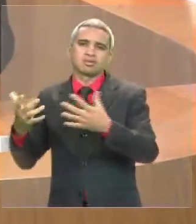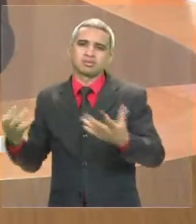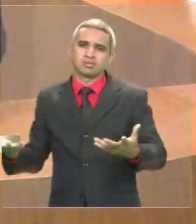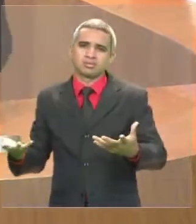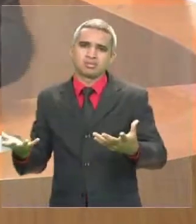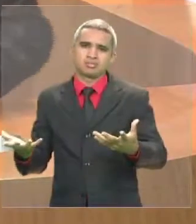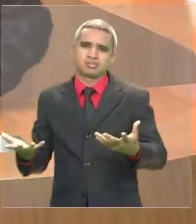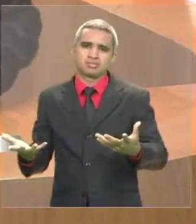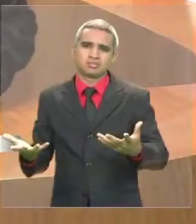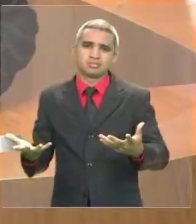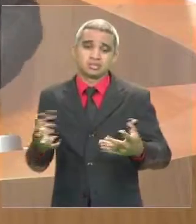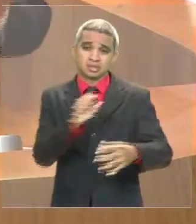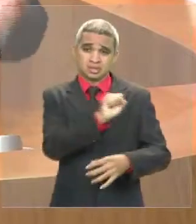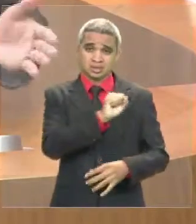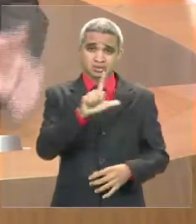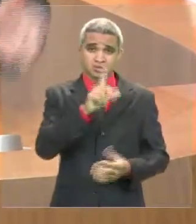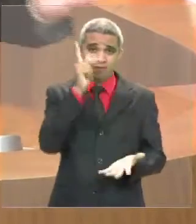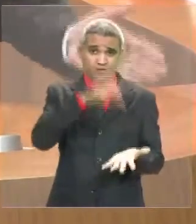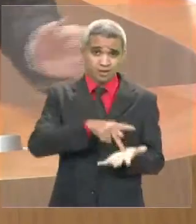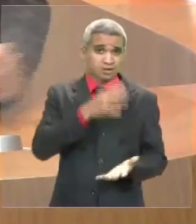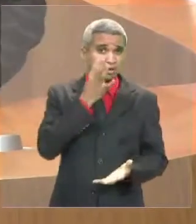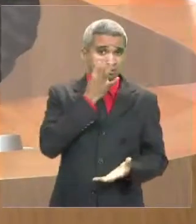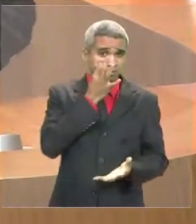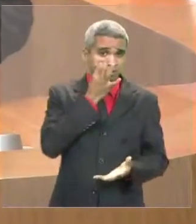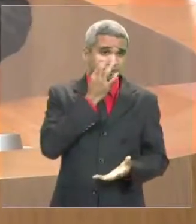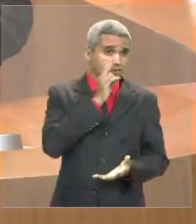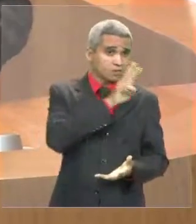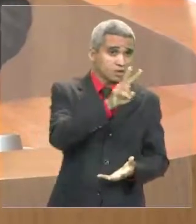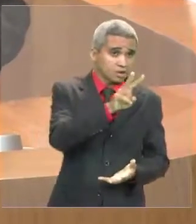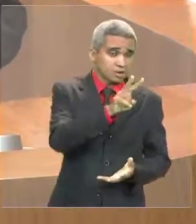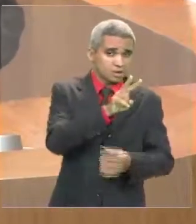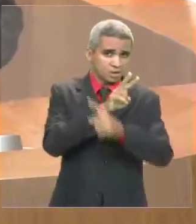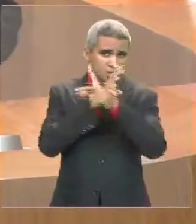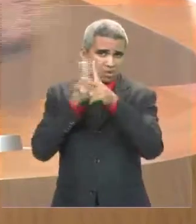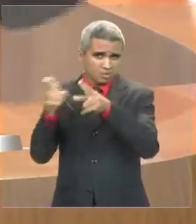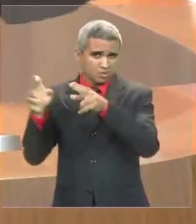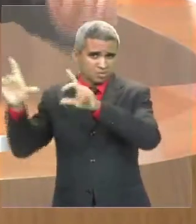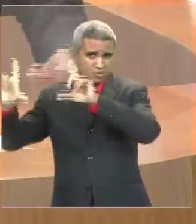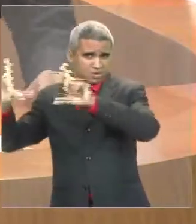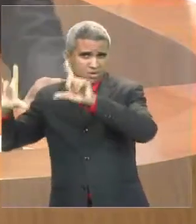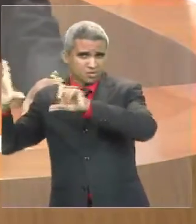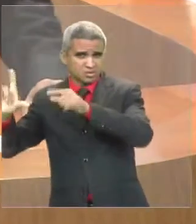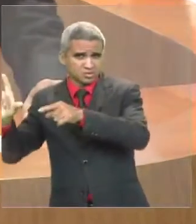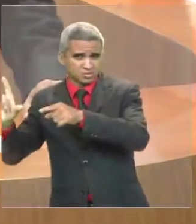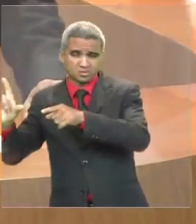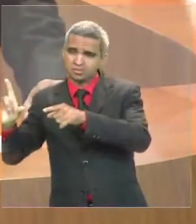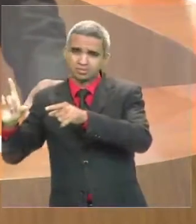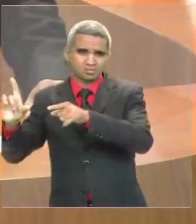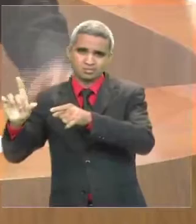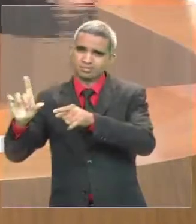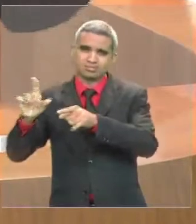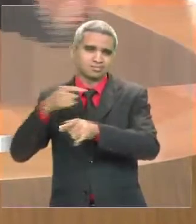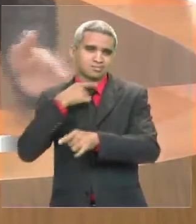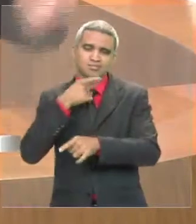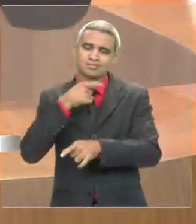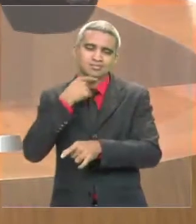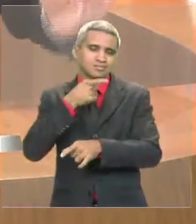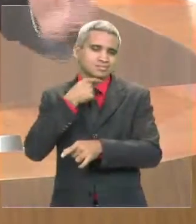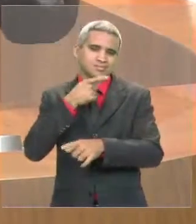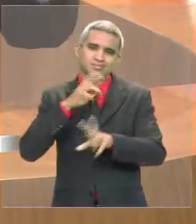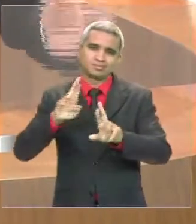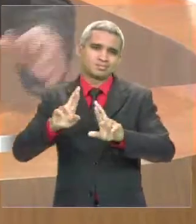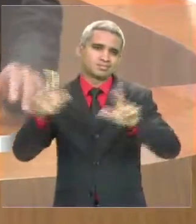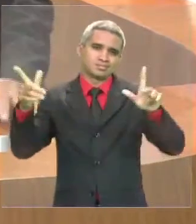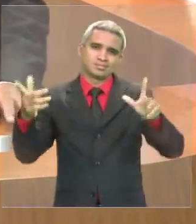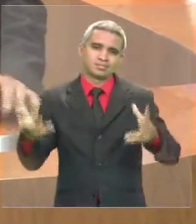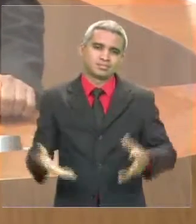que nós moramos, é a mesma que aparece na propaganda da TV? Claro que não. Mas é uma pergunta que eu faço